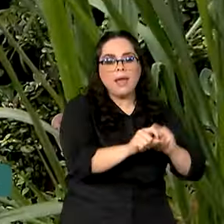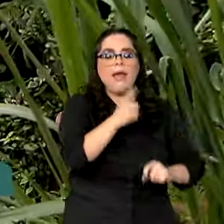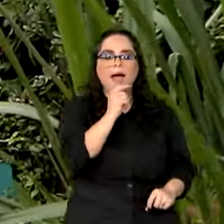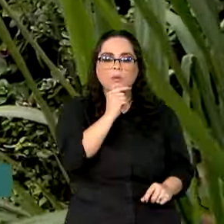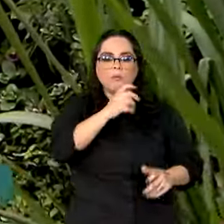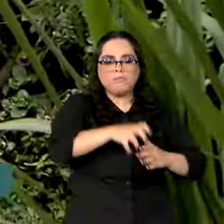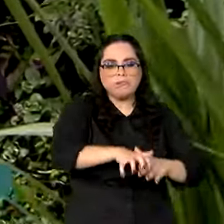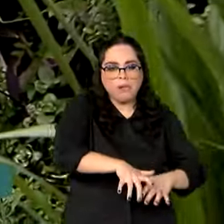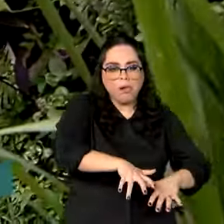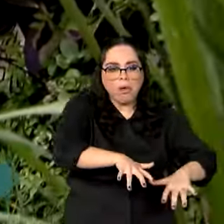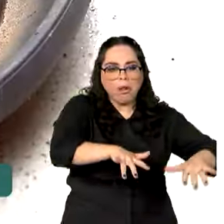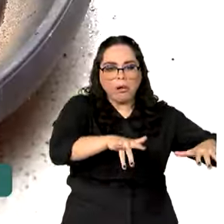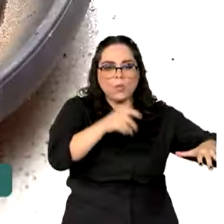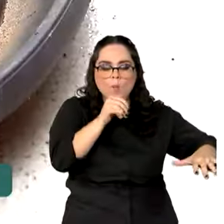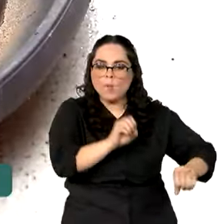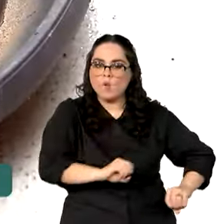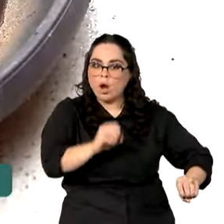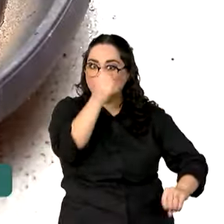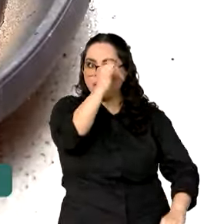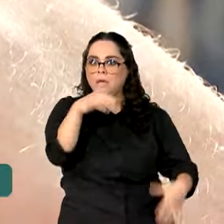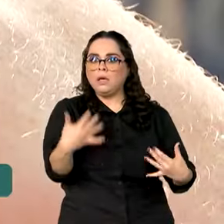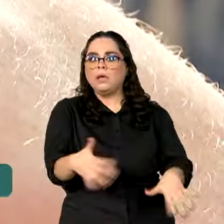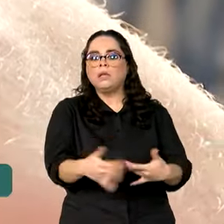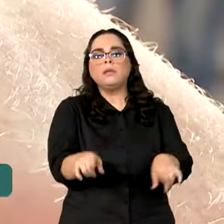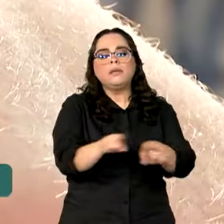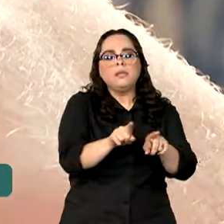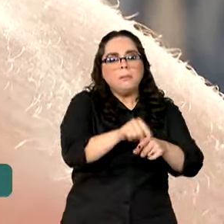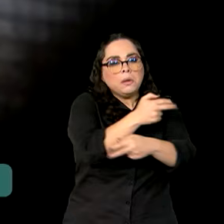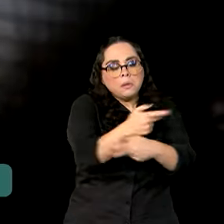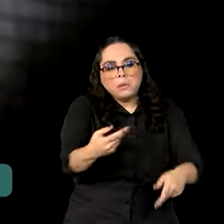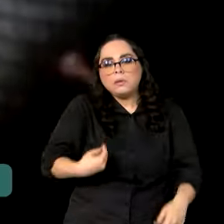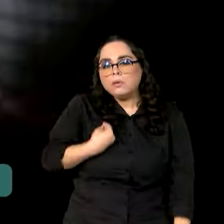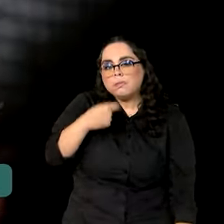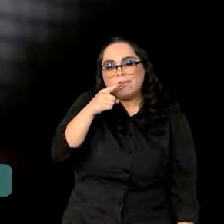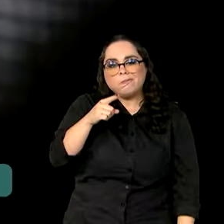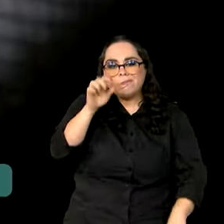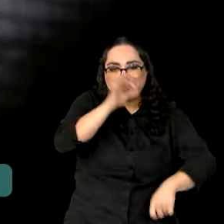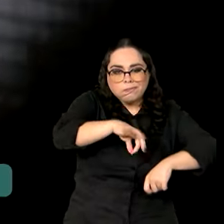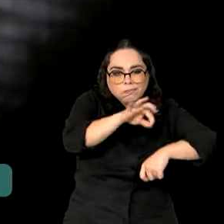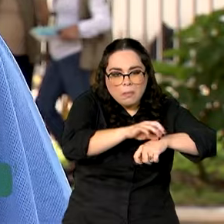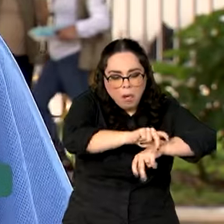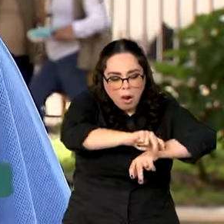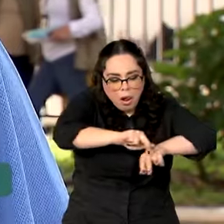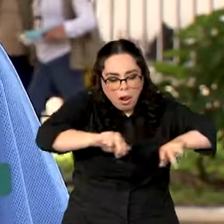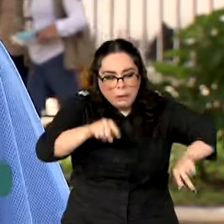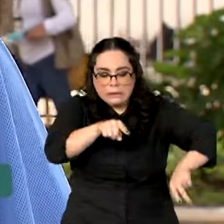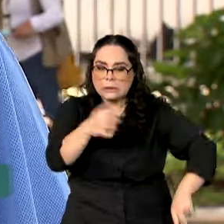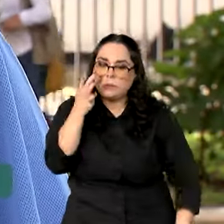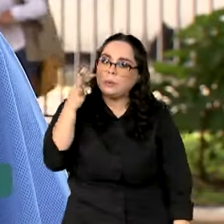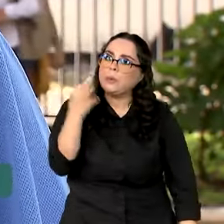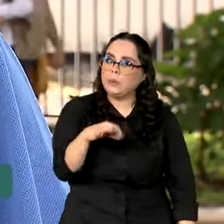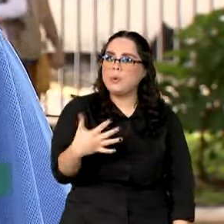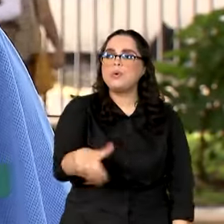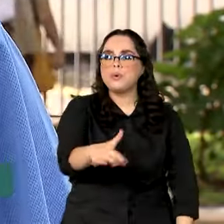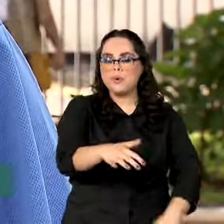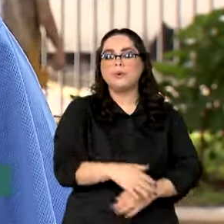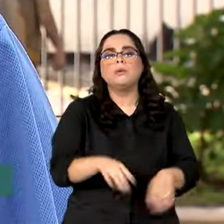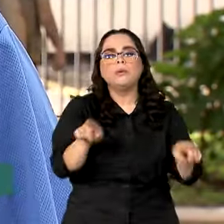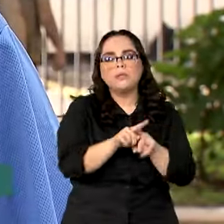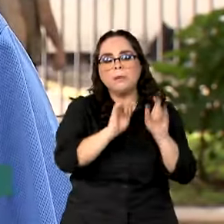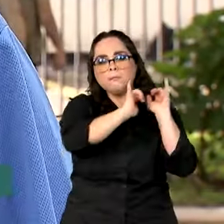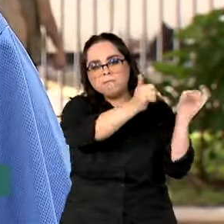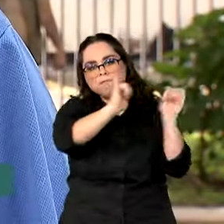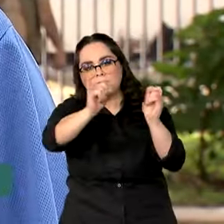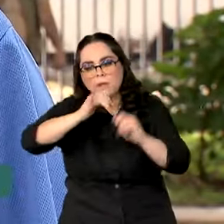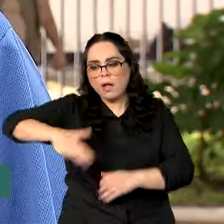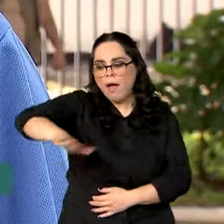poça a água de maneira nenhuma. Qualquer coisa que incidência, assim, de muito mosquito, tudo, nós também avisamos os